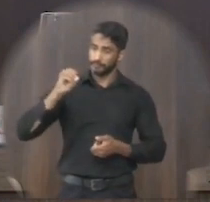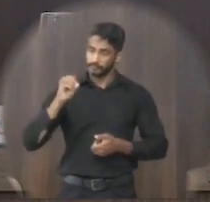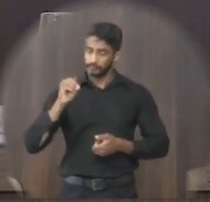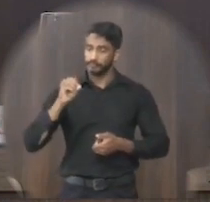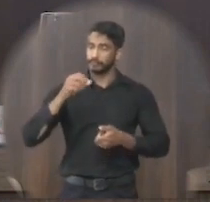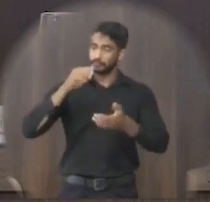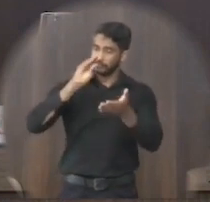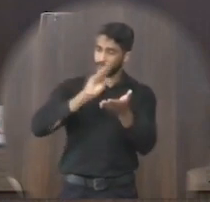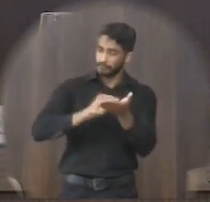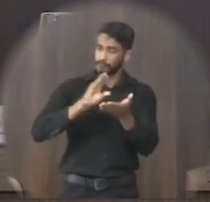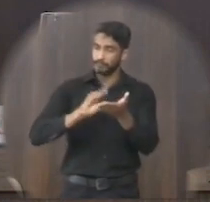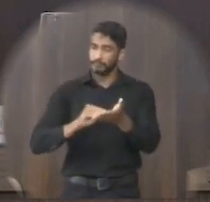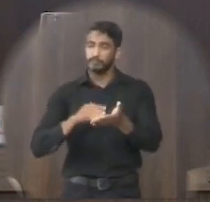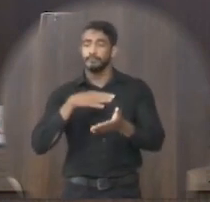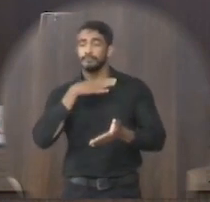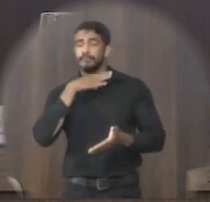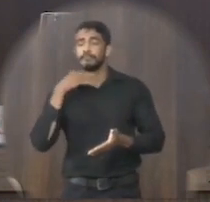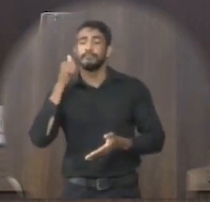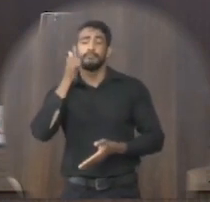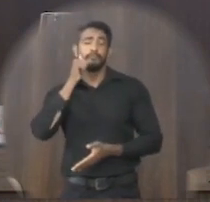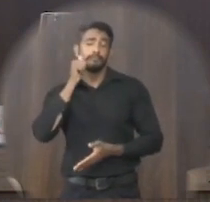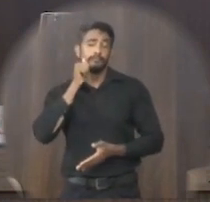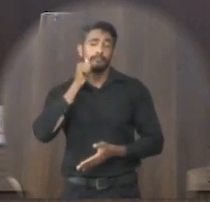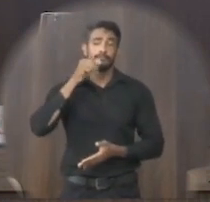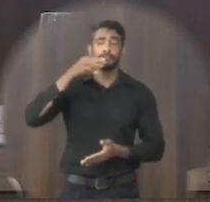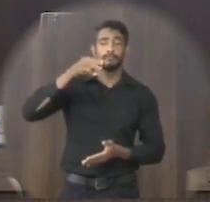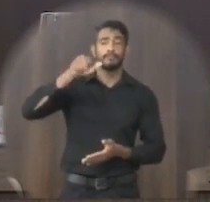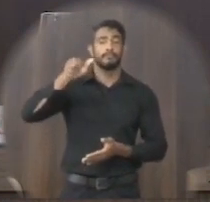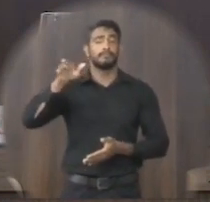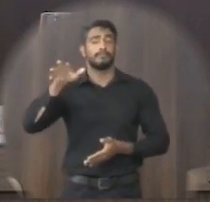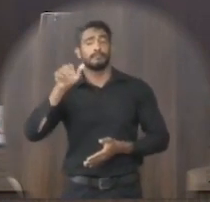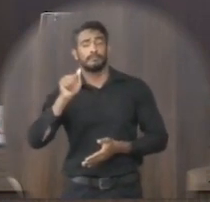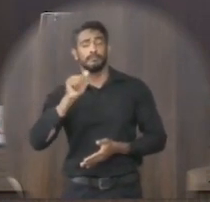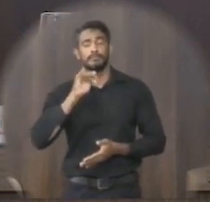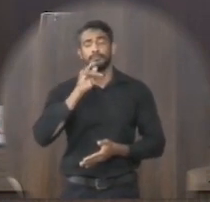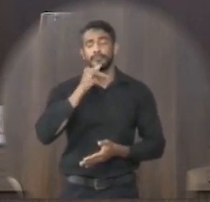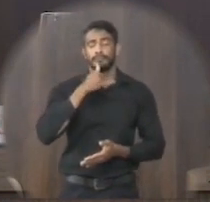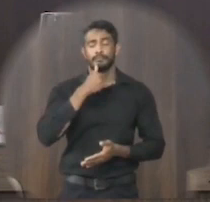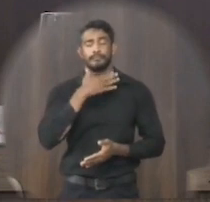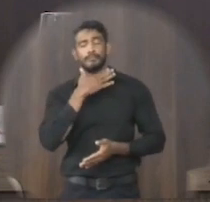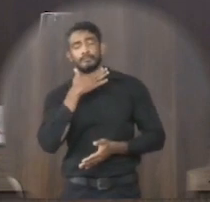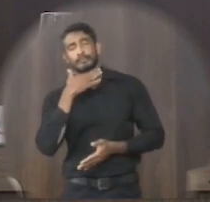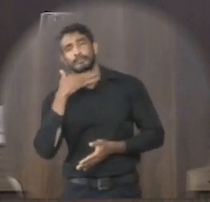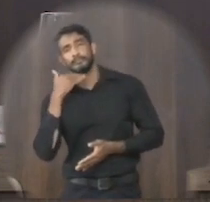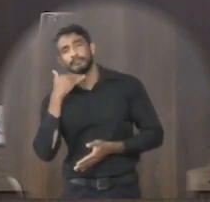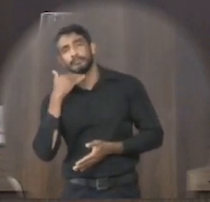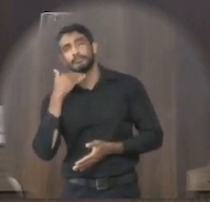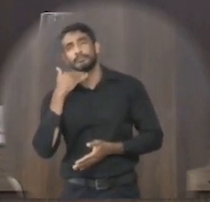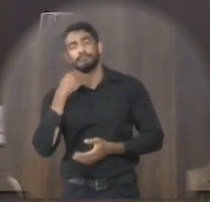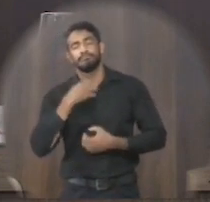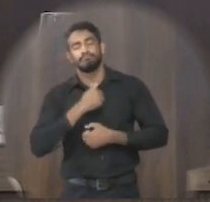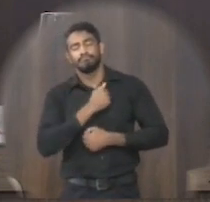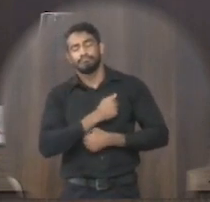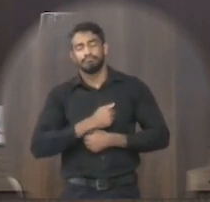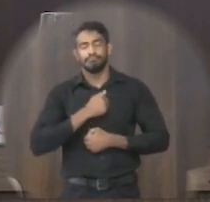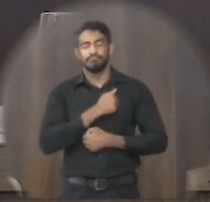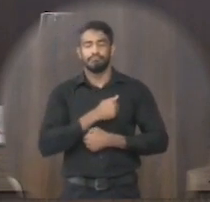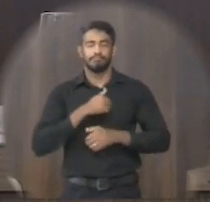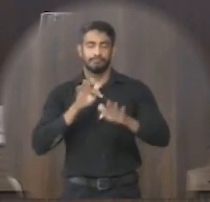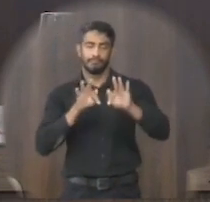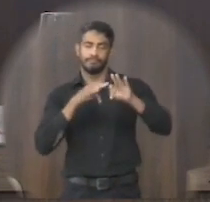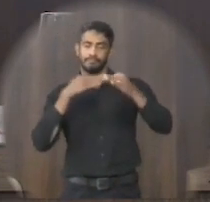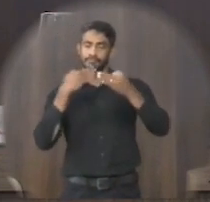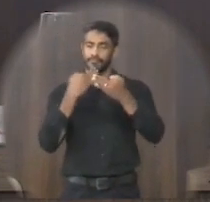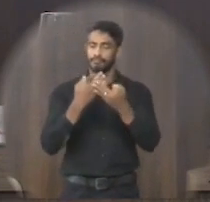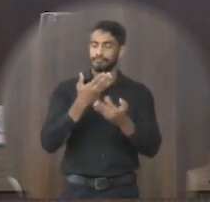de pesar pela perda da senhora Marli Rodrigo Silveira que partiu deixando eternas saudades aos familiares e amigos Dona Marli é